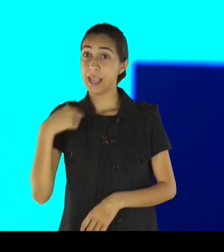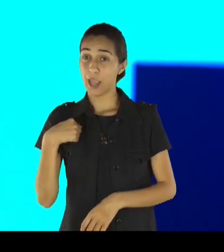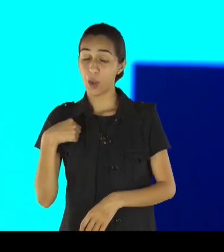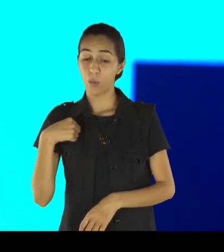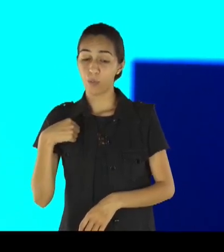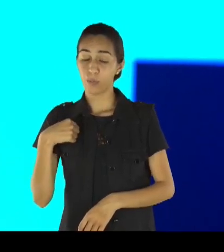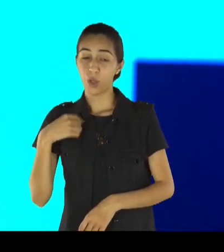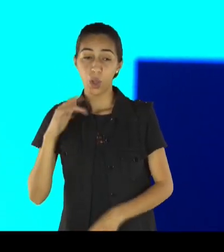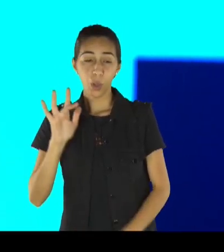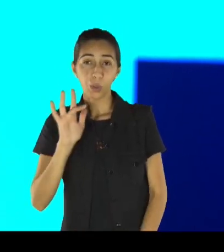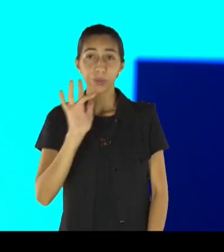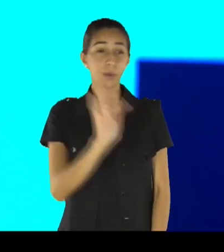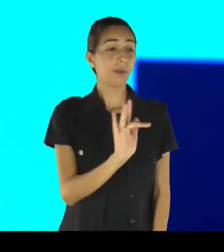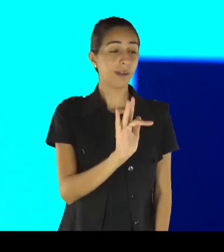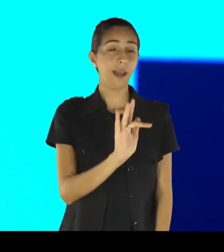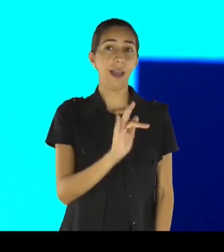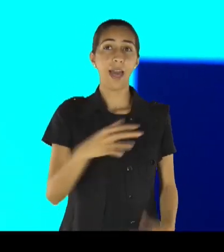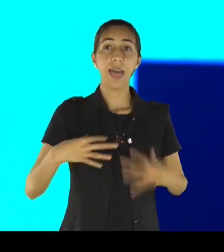tem ânimo,